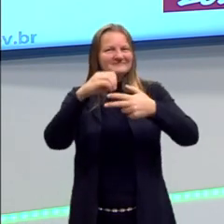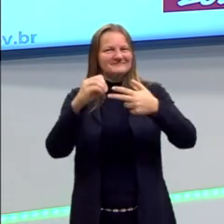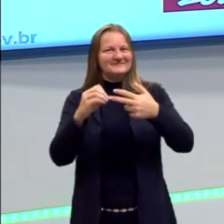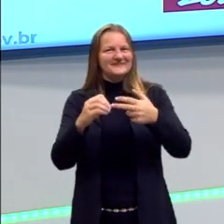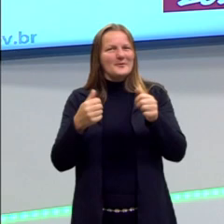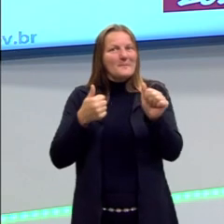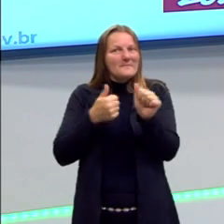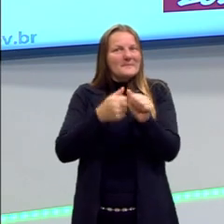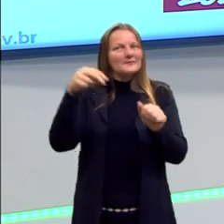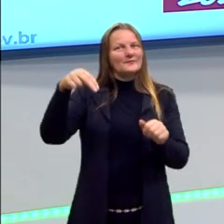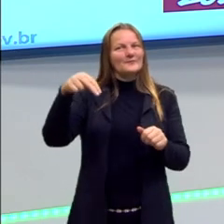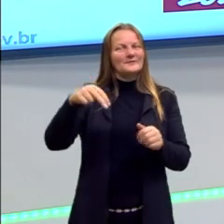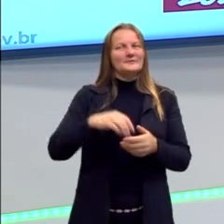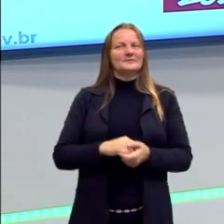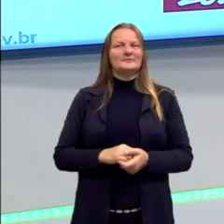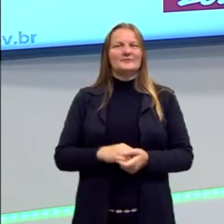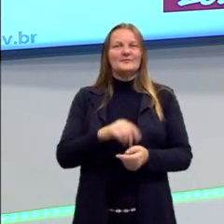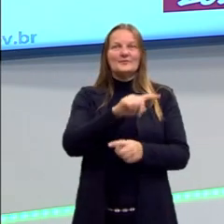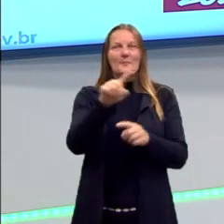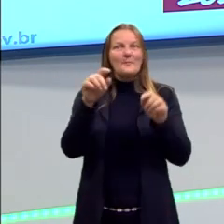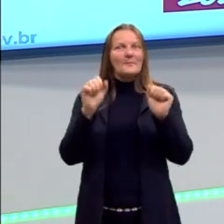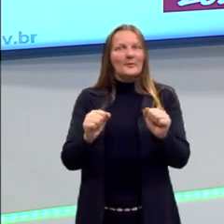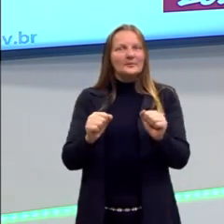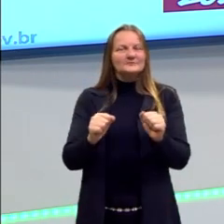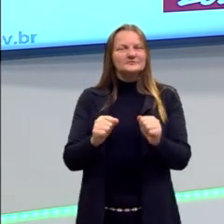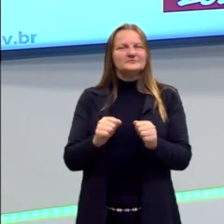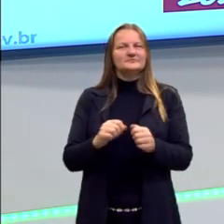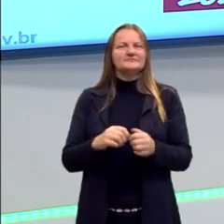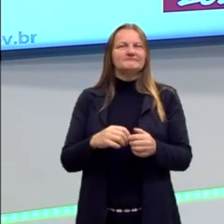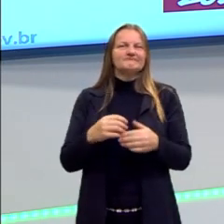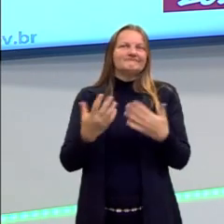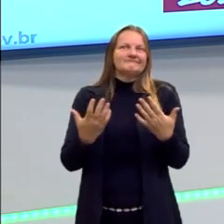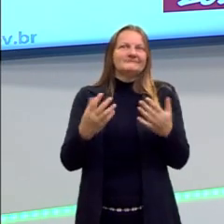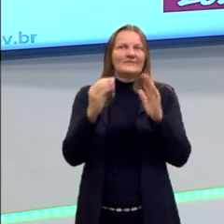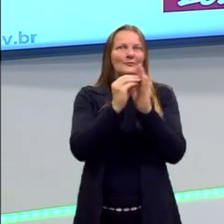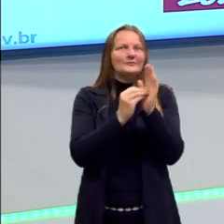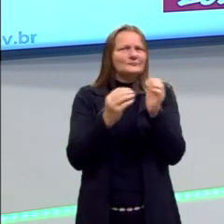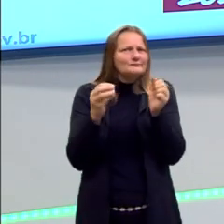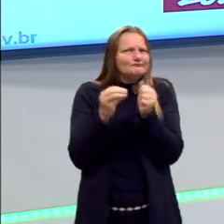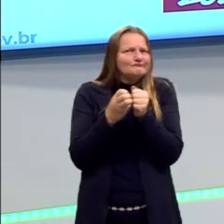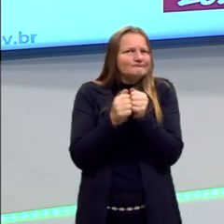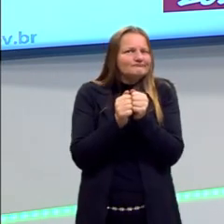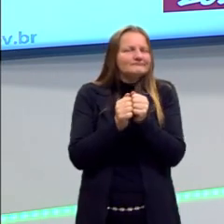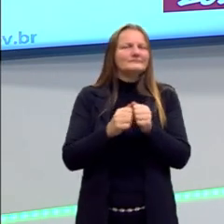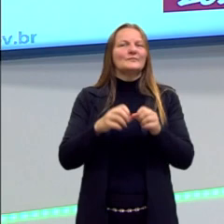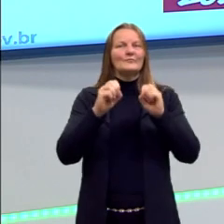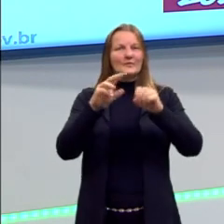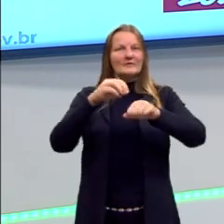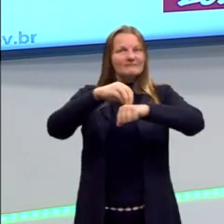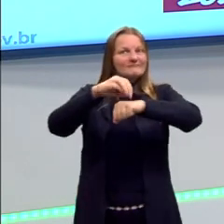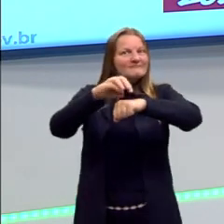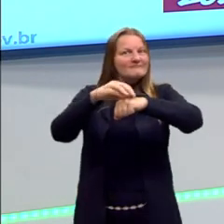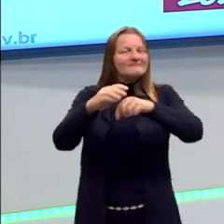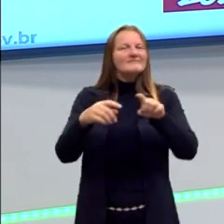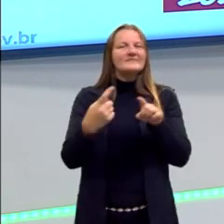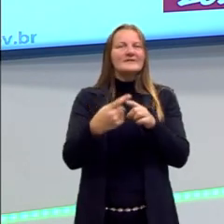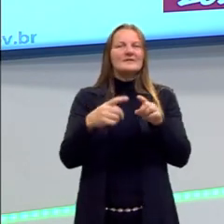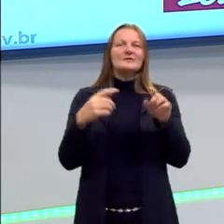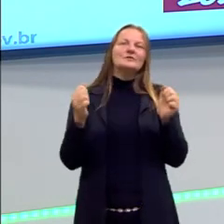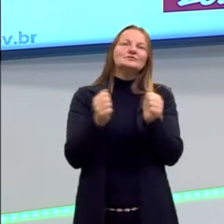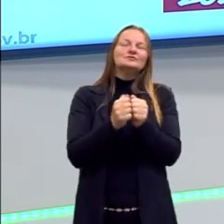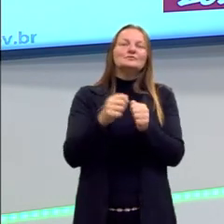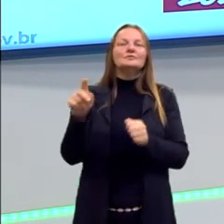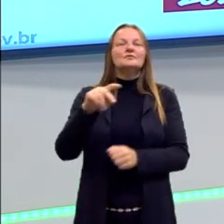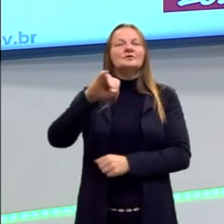chegando em novembro e você não pode deixar acumular conteúdo para estudar. Feito o recado, também conosco nessas aulas,